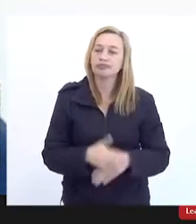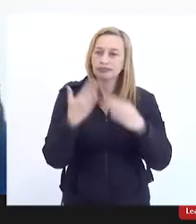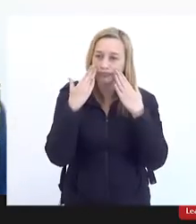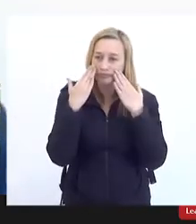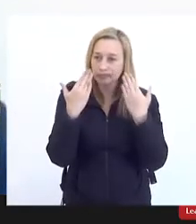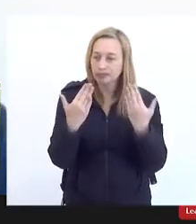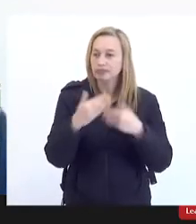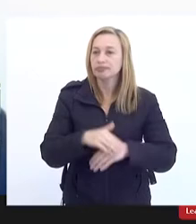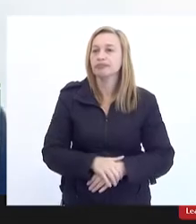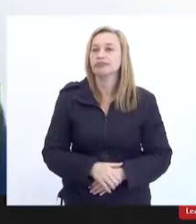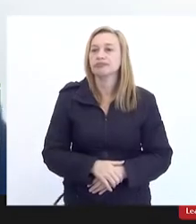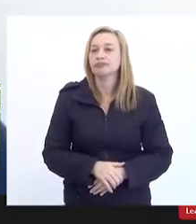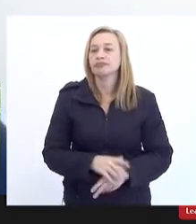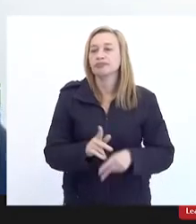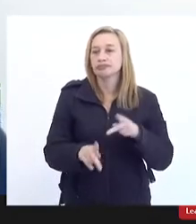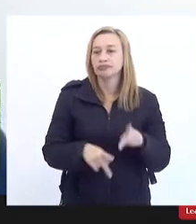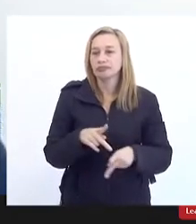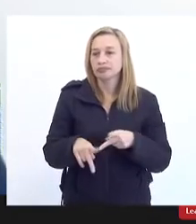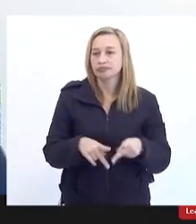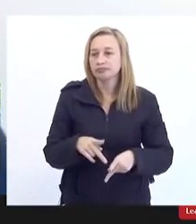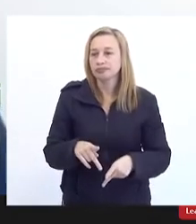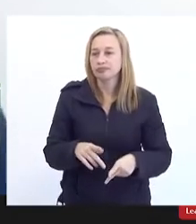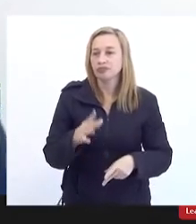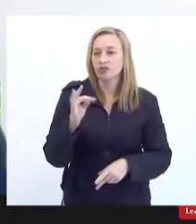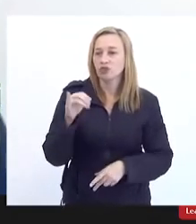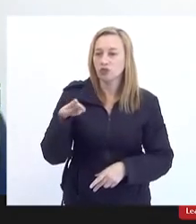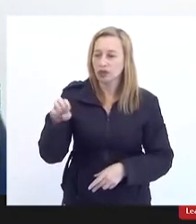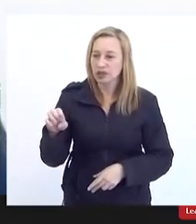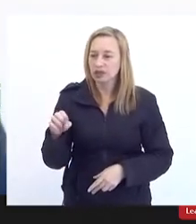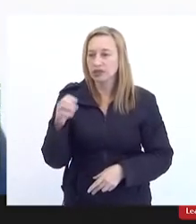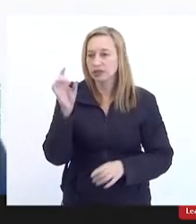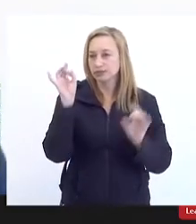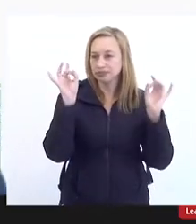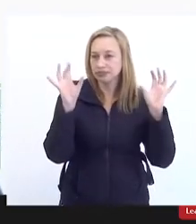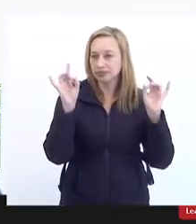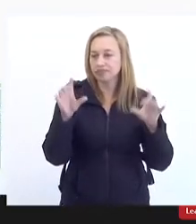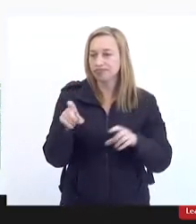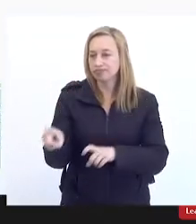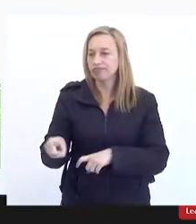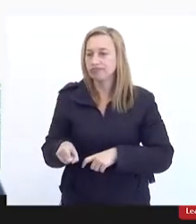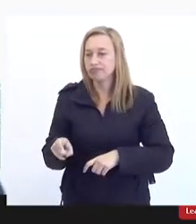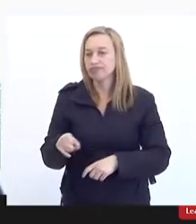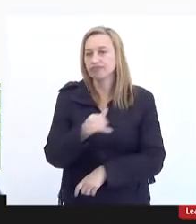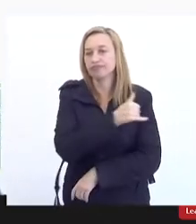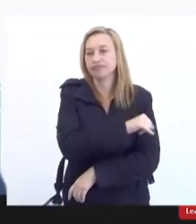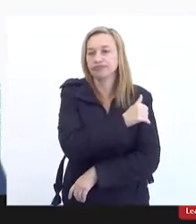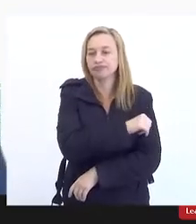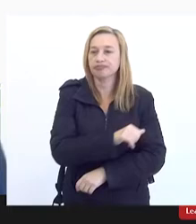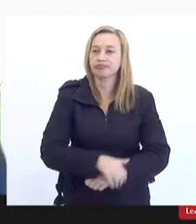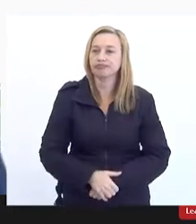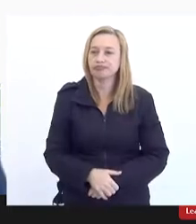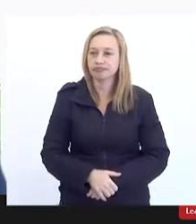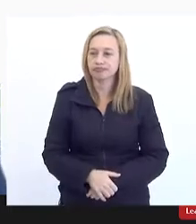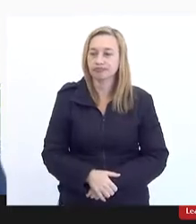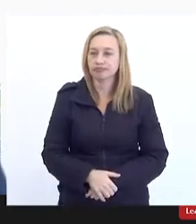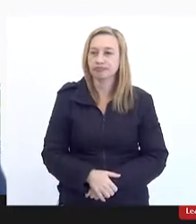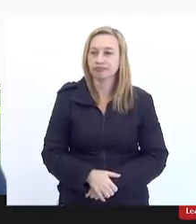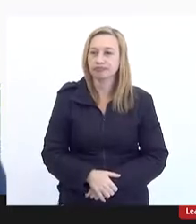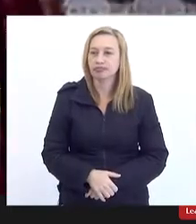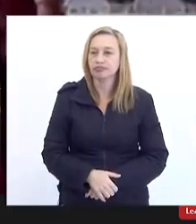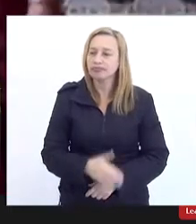apresentar a população fluminense em especial do interior do Rio de Janeiro essas